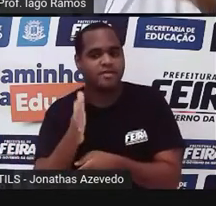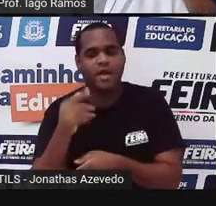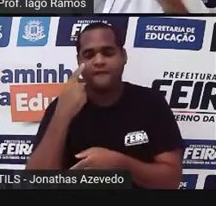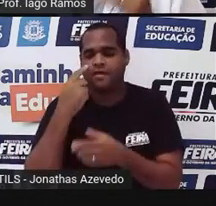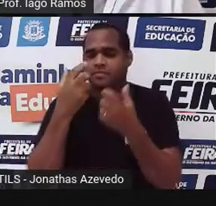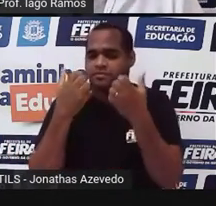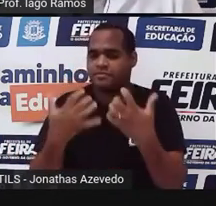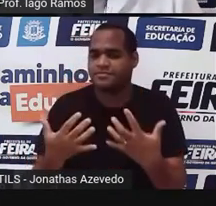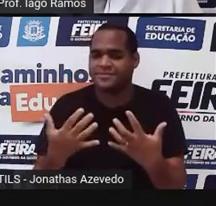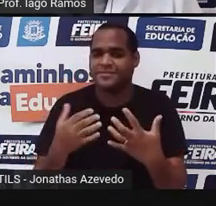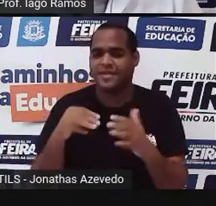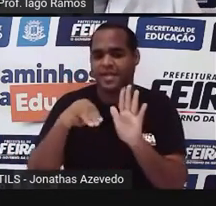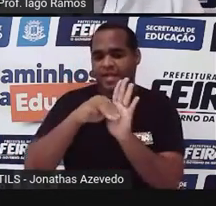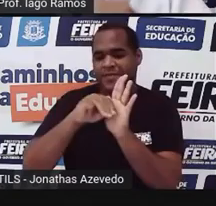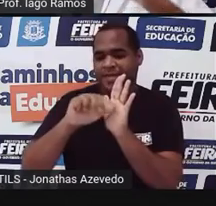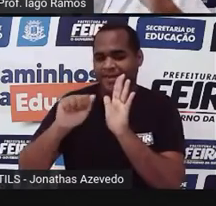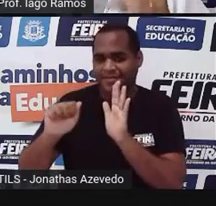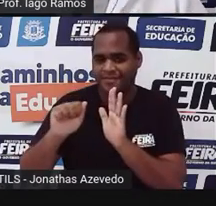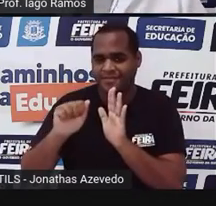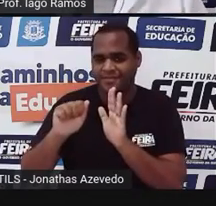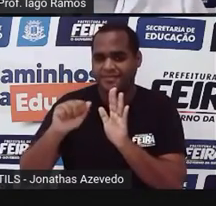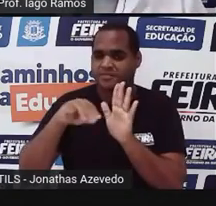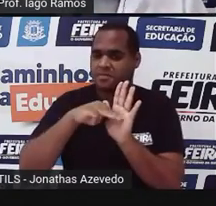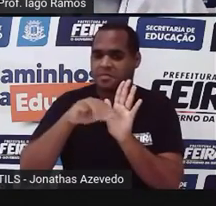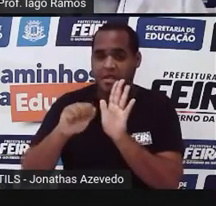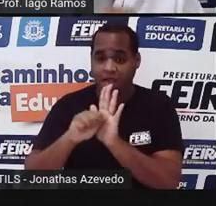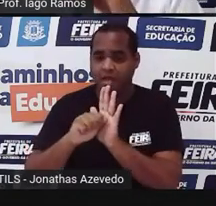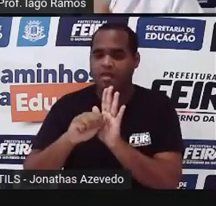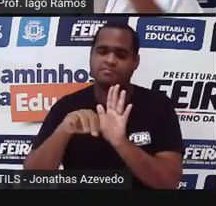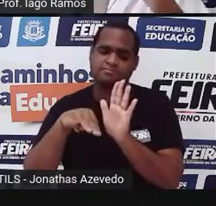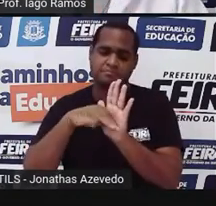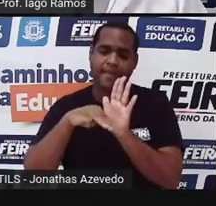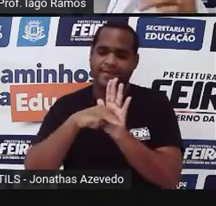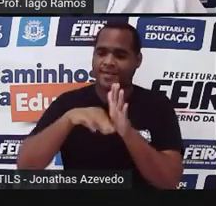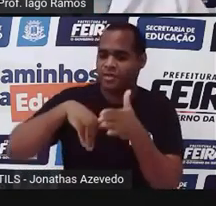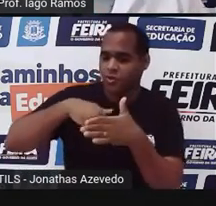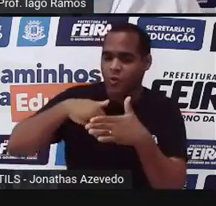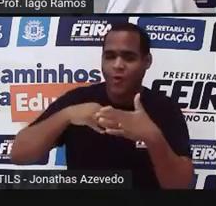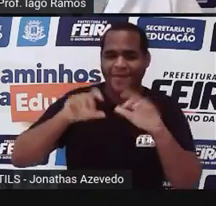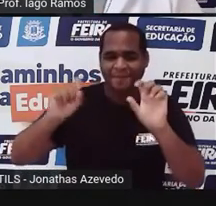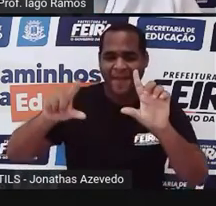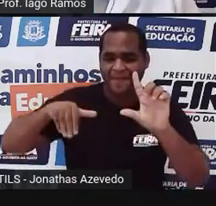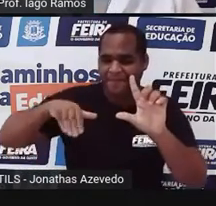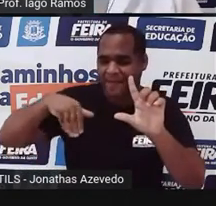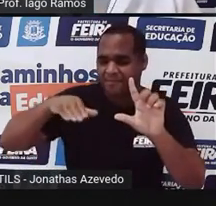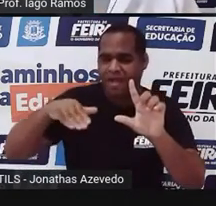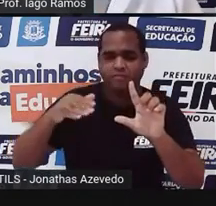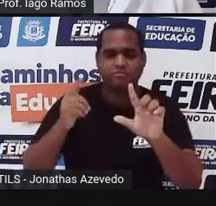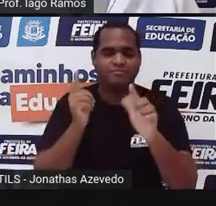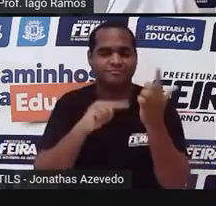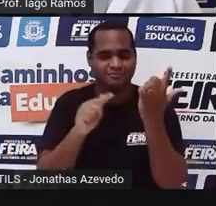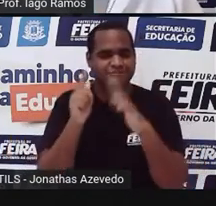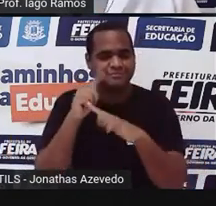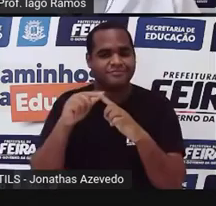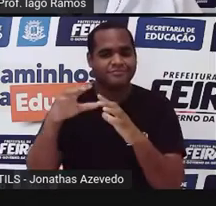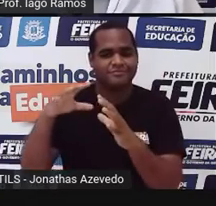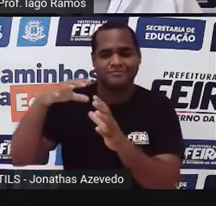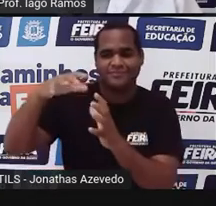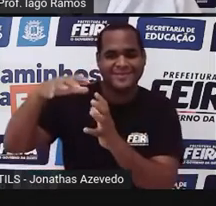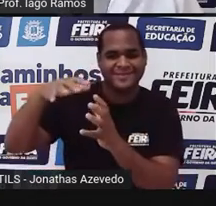da média de gols em uma rodada do campeonato. Olha só que bacana, é,